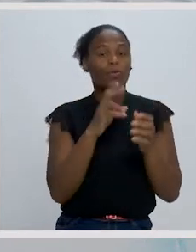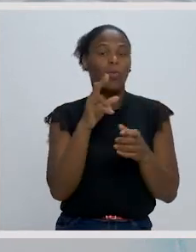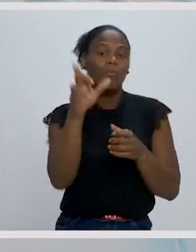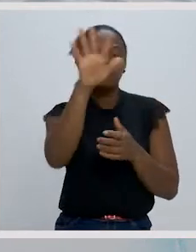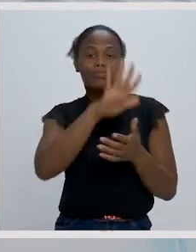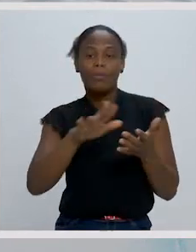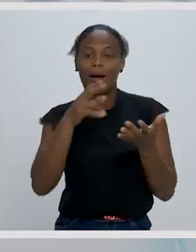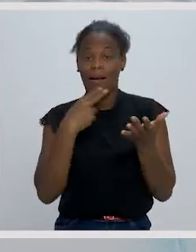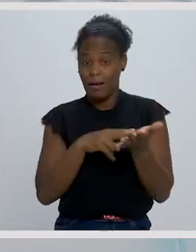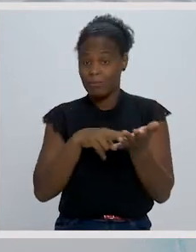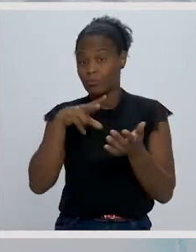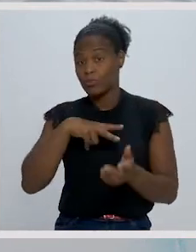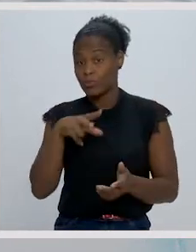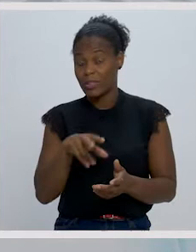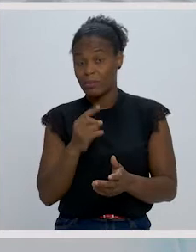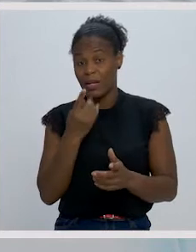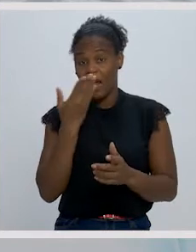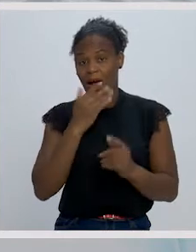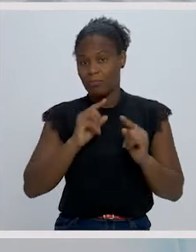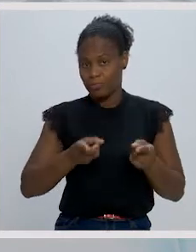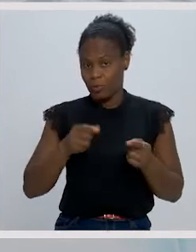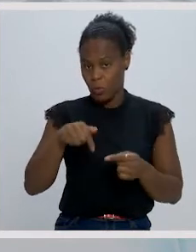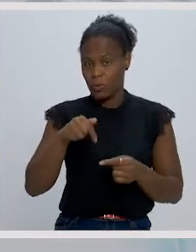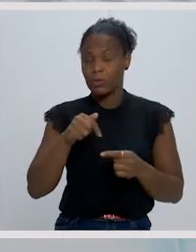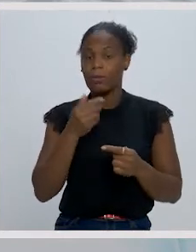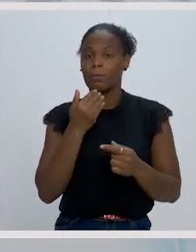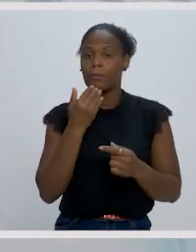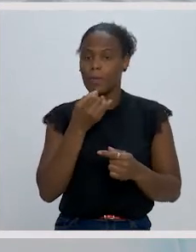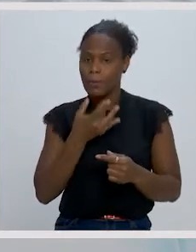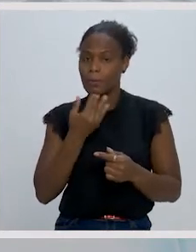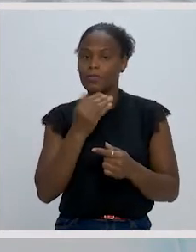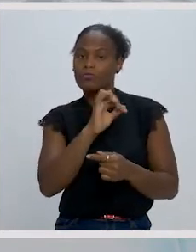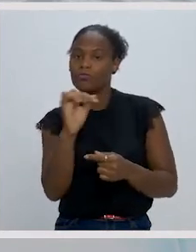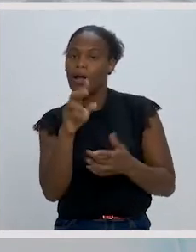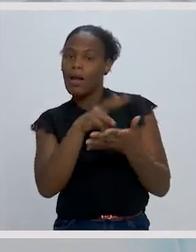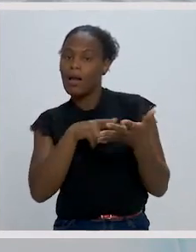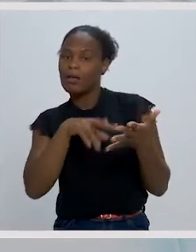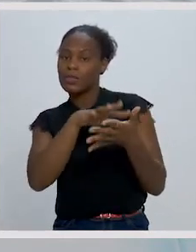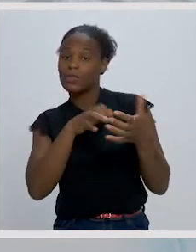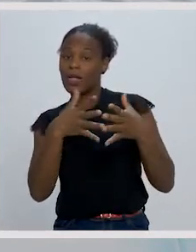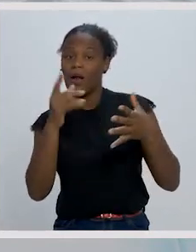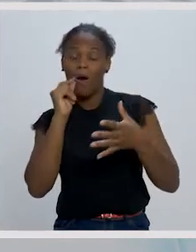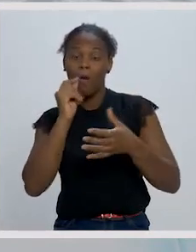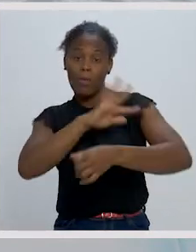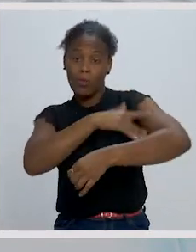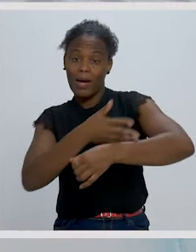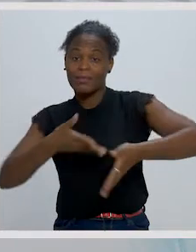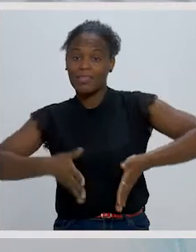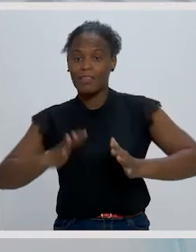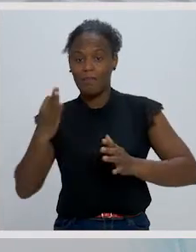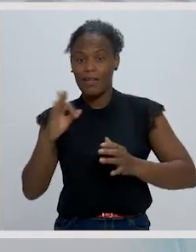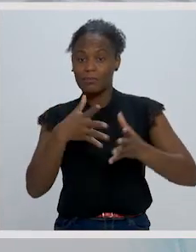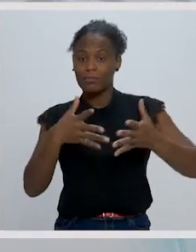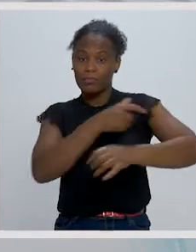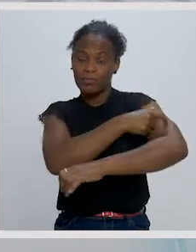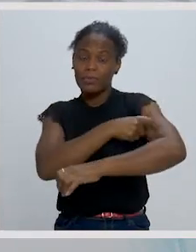hoje, permitam-me que vos leia um texto do grande poeta francês, um dos maiores representantes